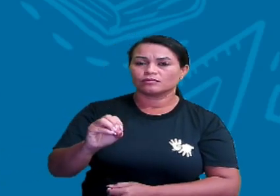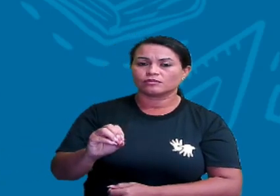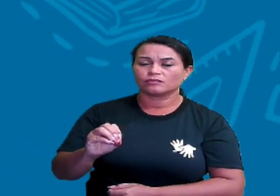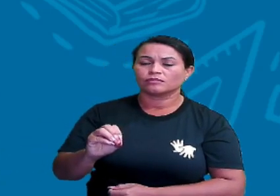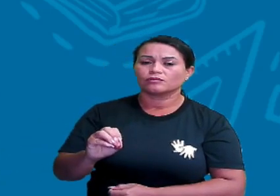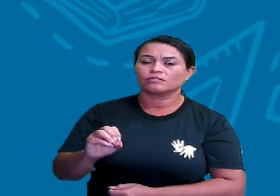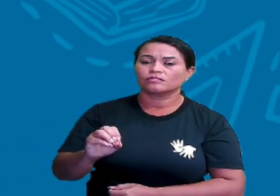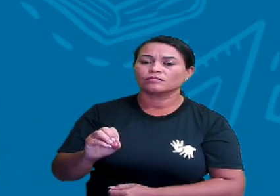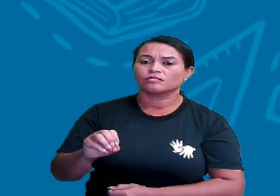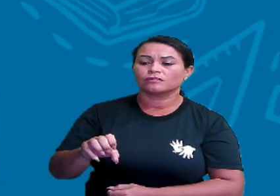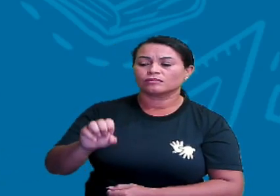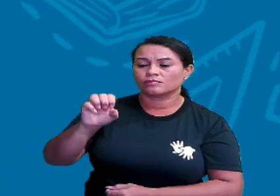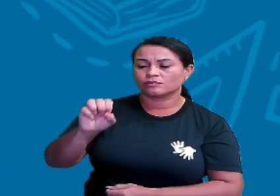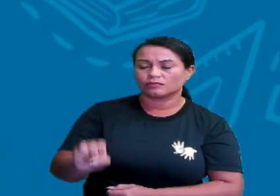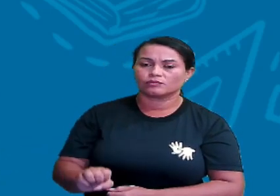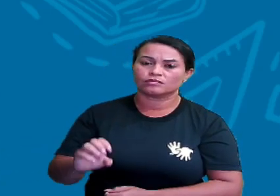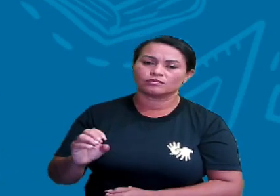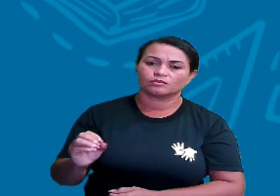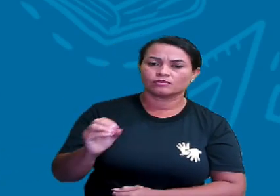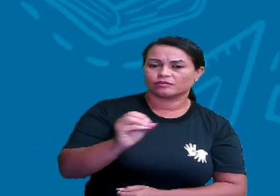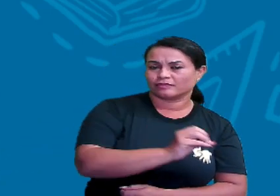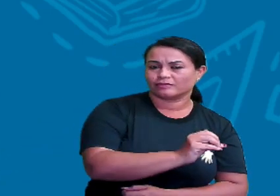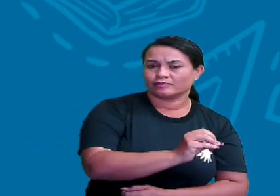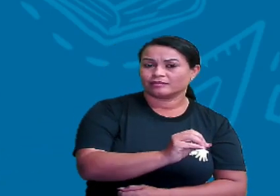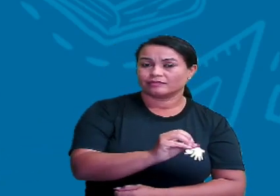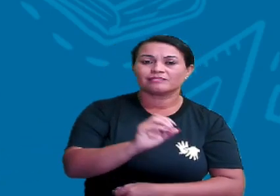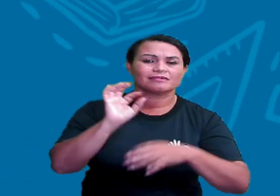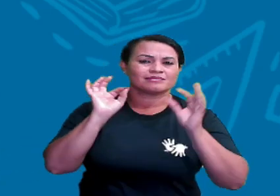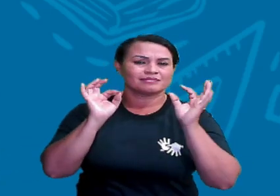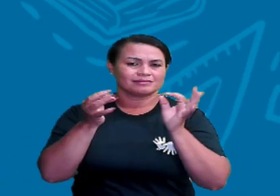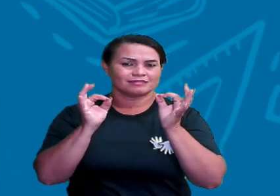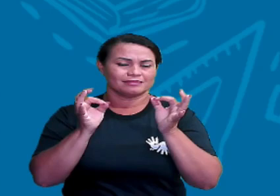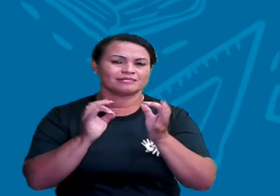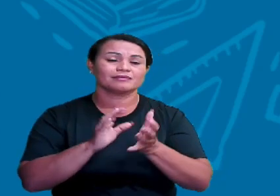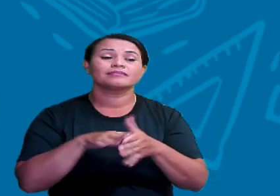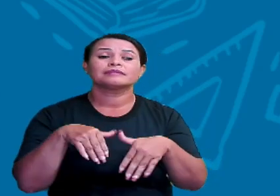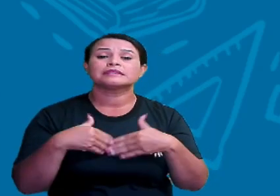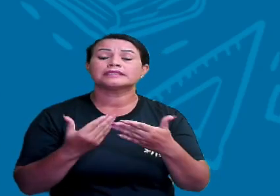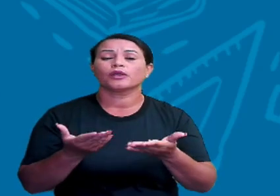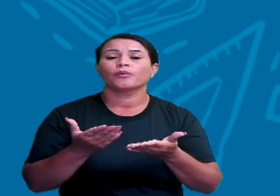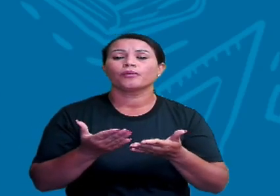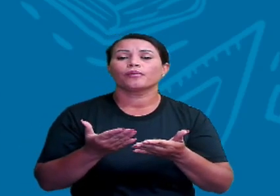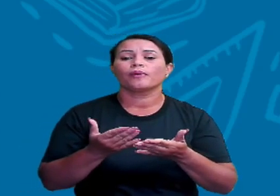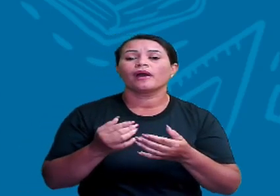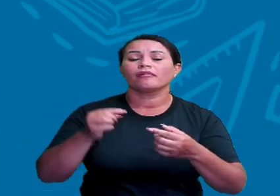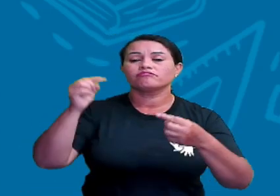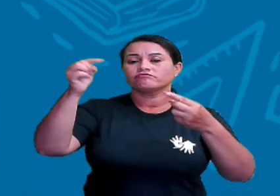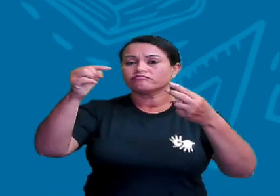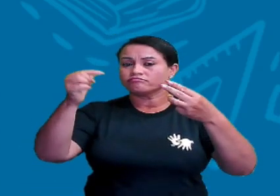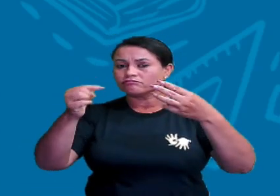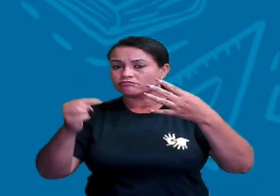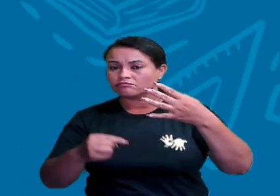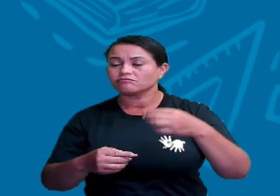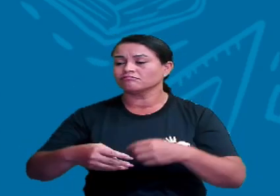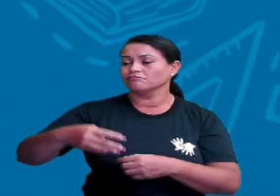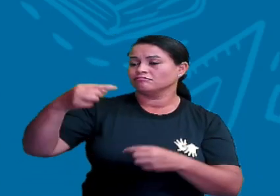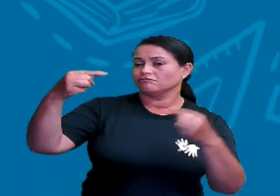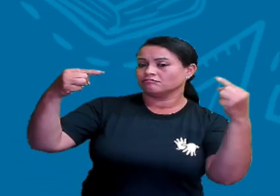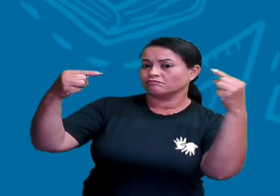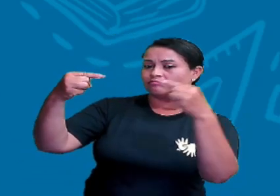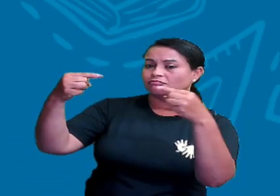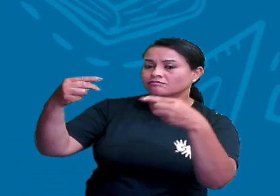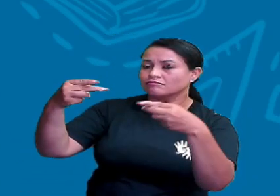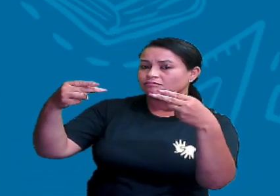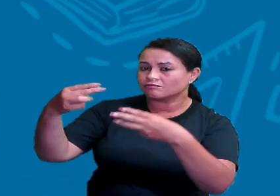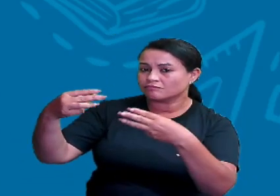vai ficar entre o sul e o oeste. Tá certo? Então, esses são os pontos cardeais e os pontos